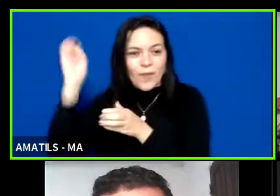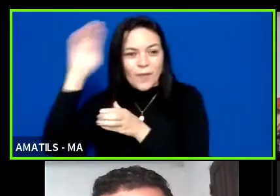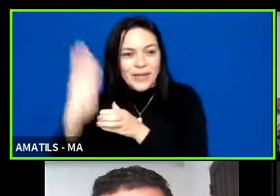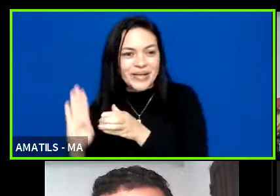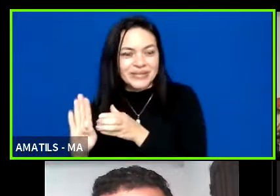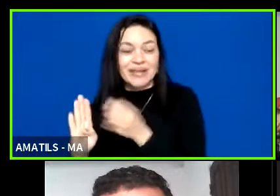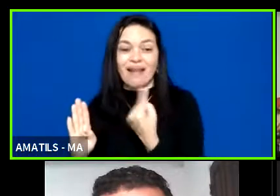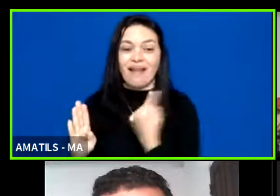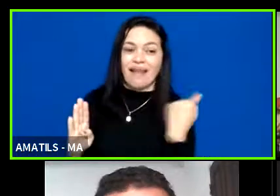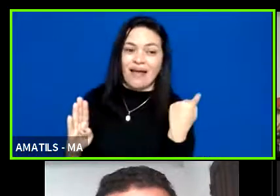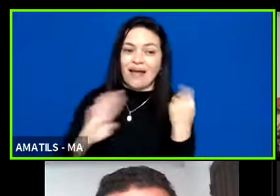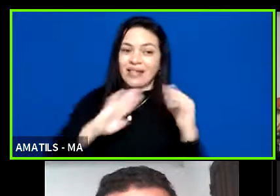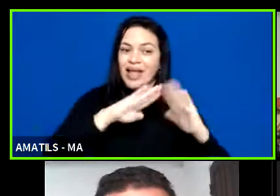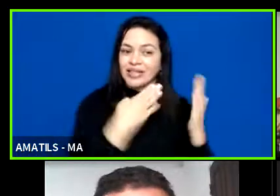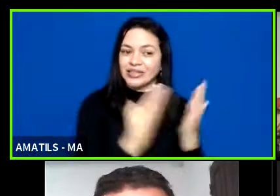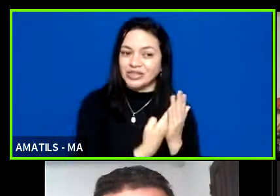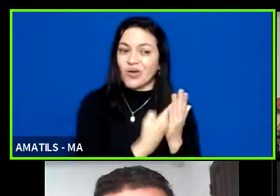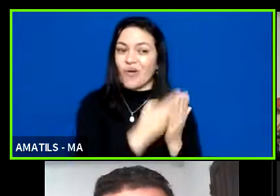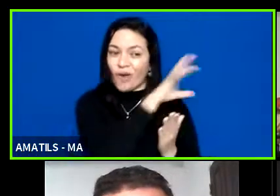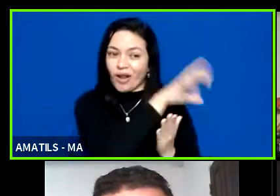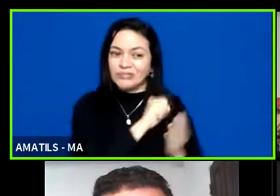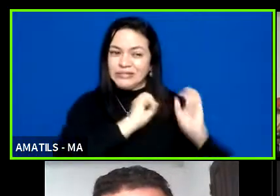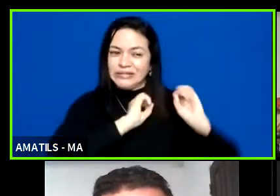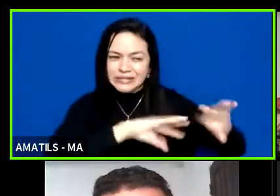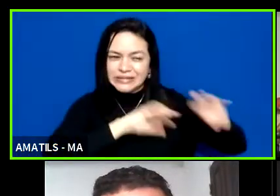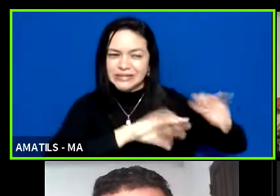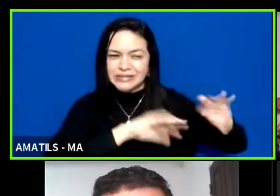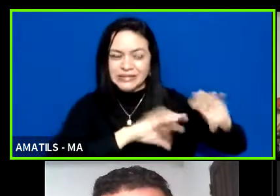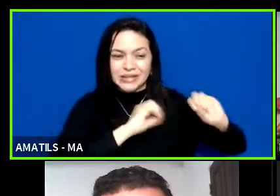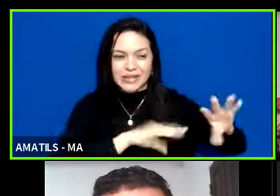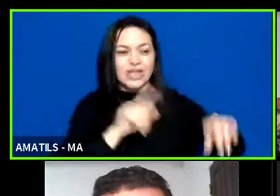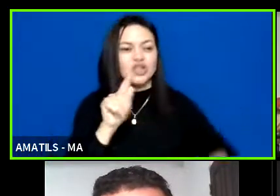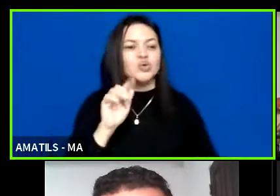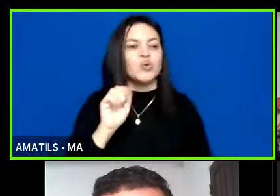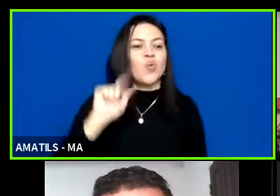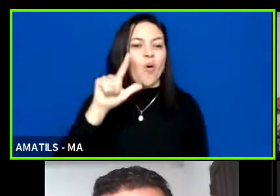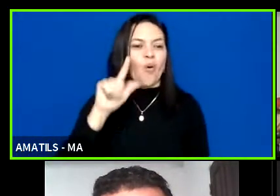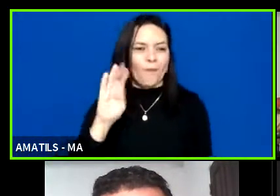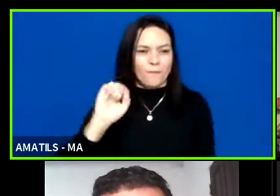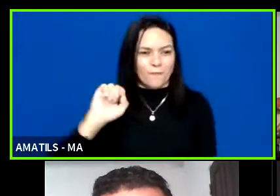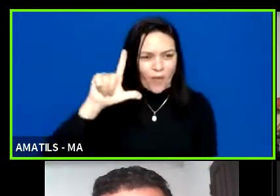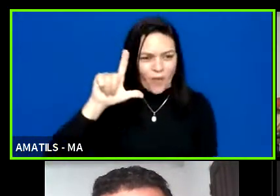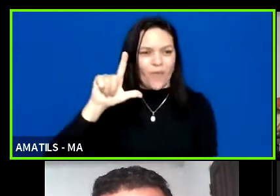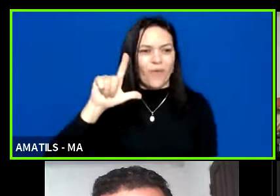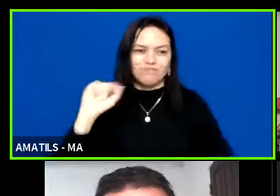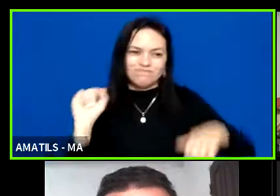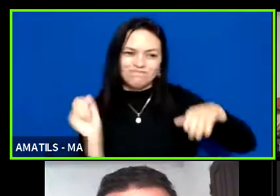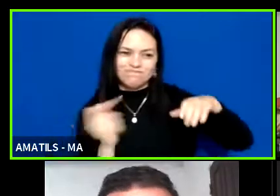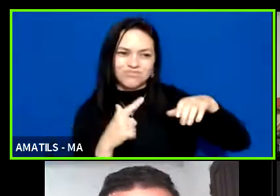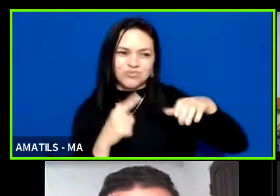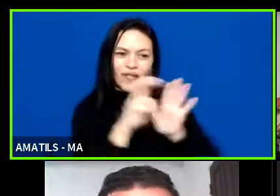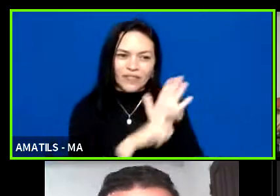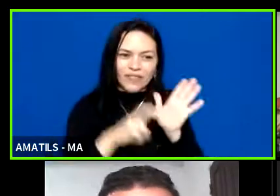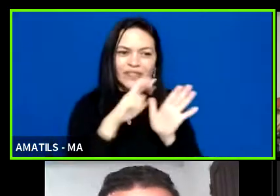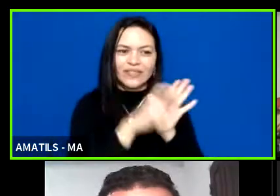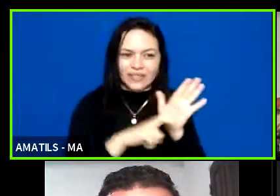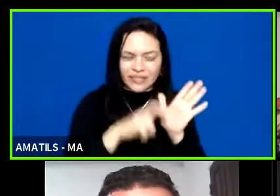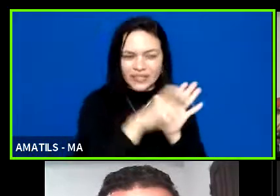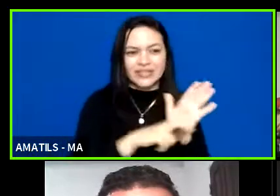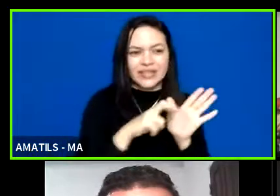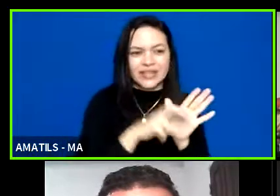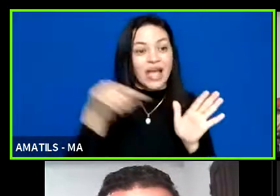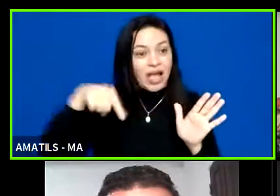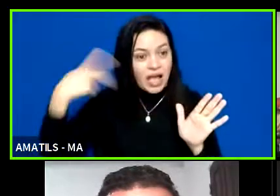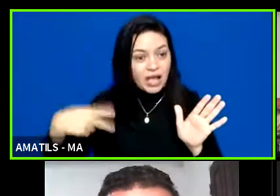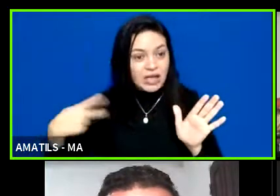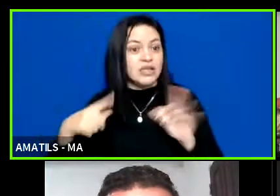na escola e ensinando o golbol efetivamente. As primeiras edições de Paralimpíadas Escolares, inclusive, foram aqui no Distrito Federal, nos anos de